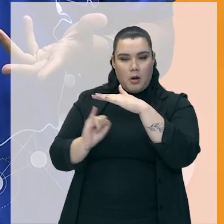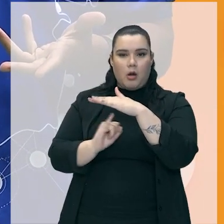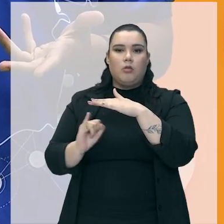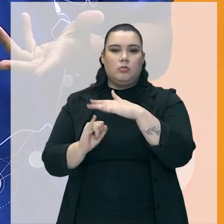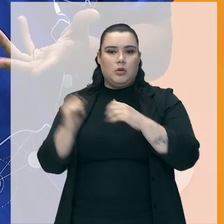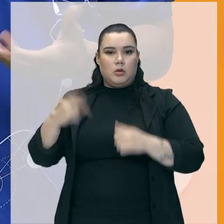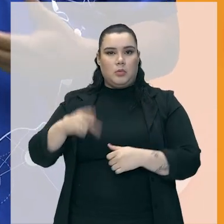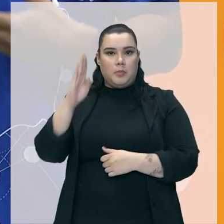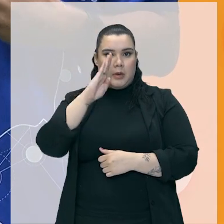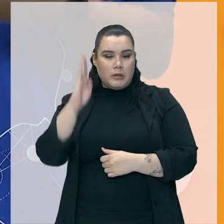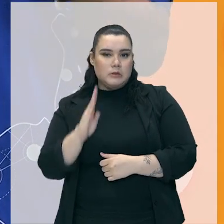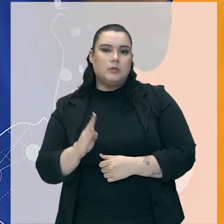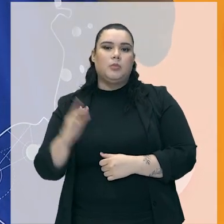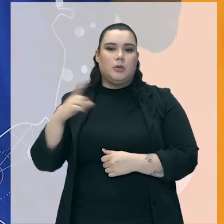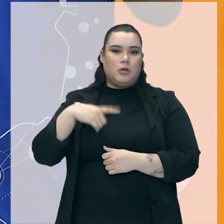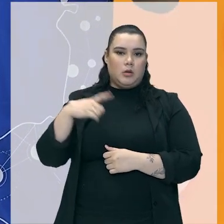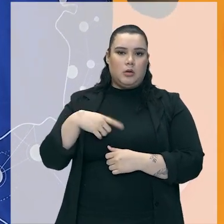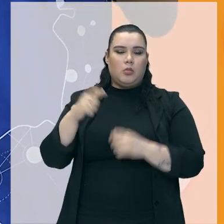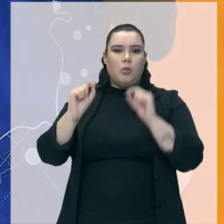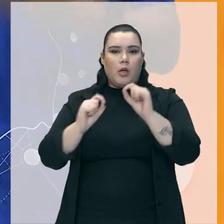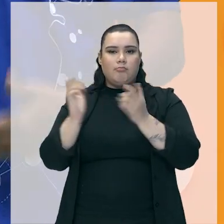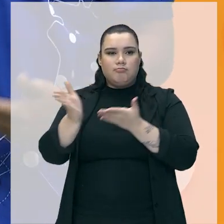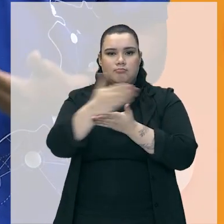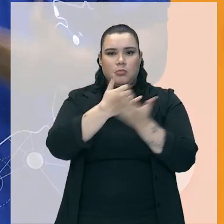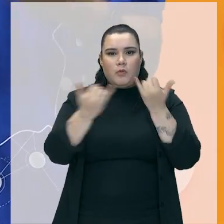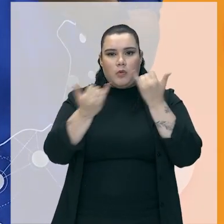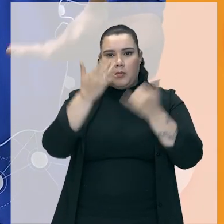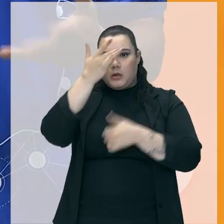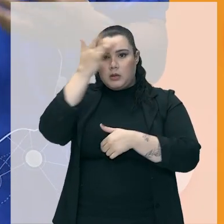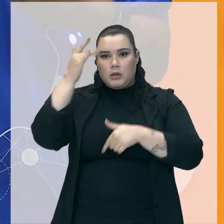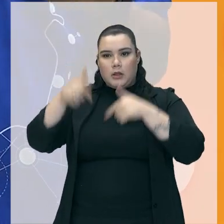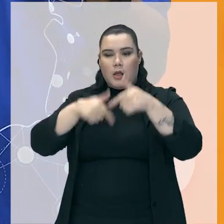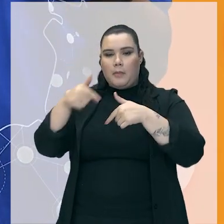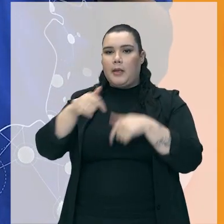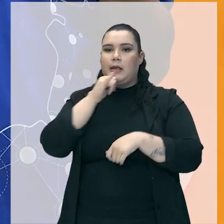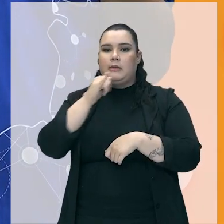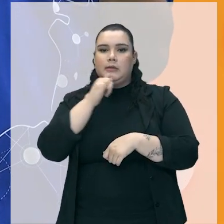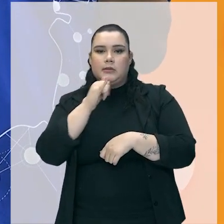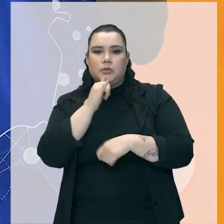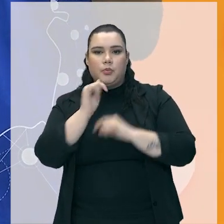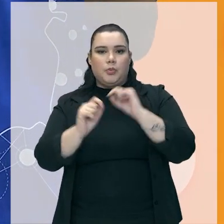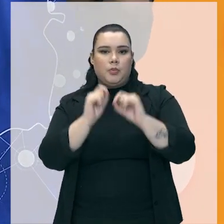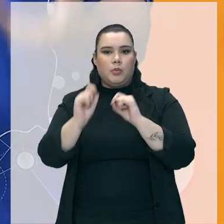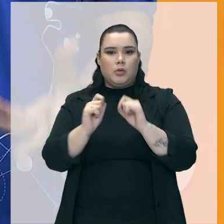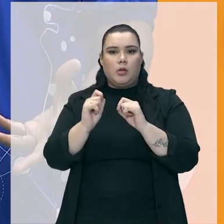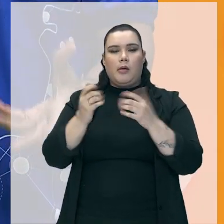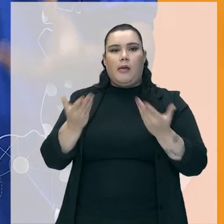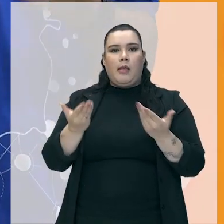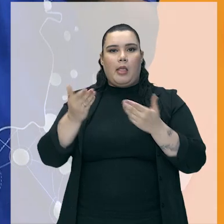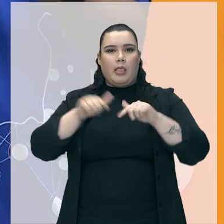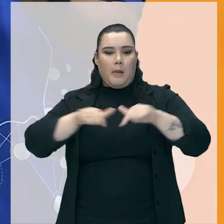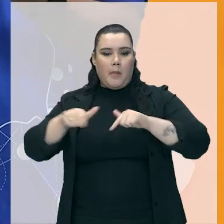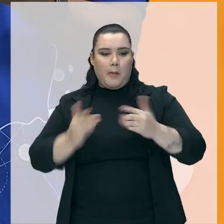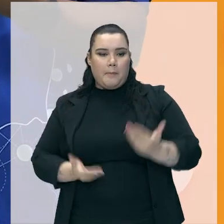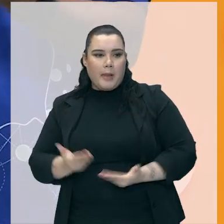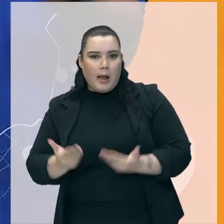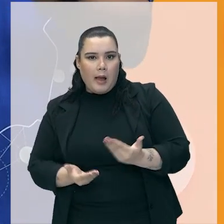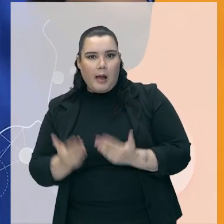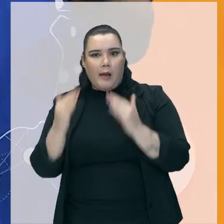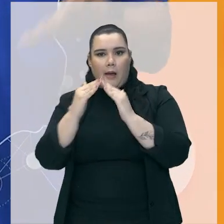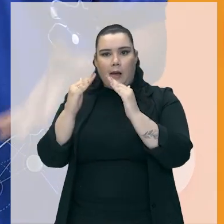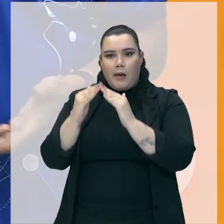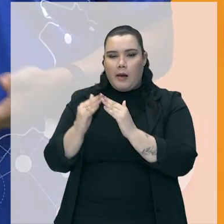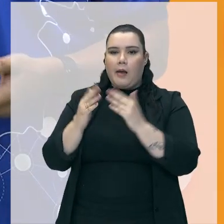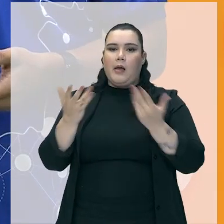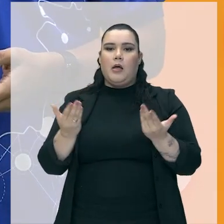no Brasil, como a gente fala. Ele faz um levantamento sobre pessoas que trabalham com entregas, pessoas que trabalham com serviços domésticos, que são